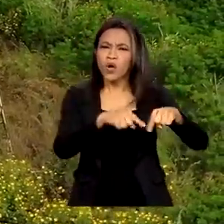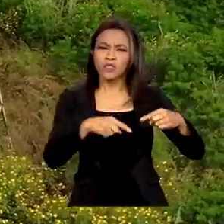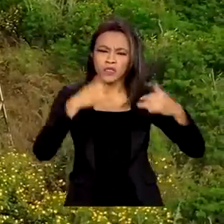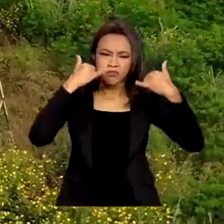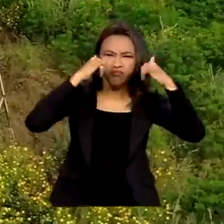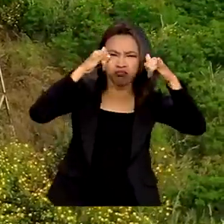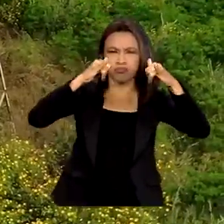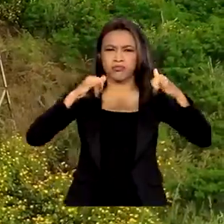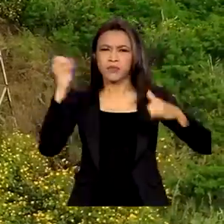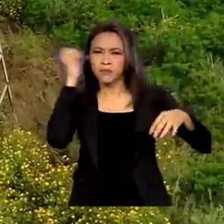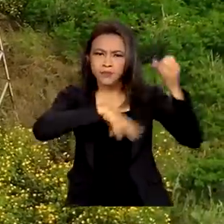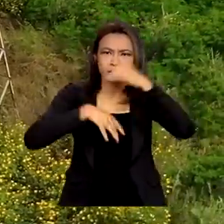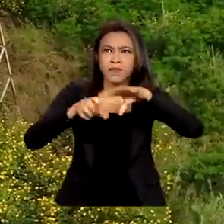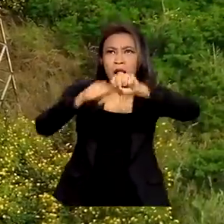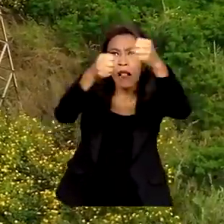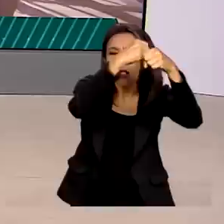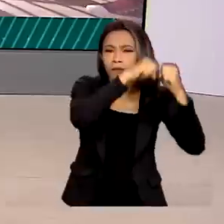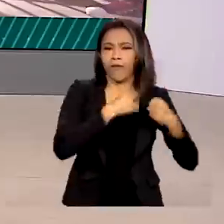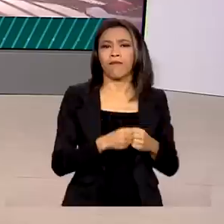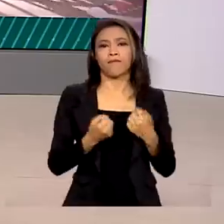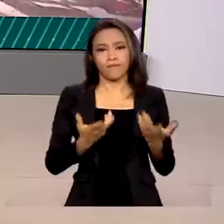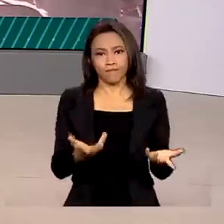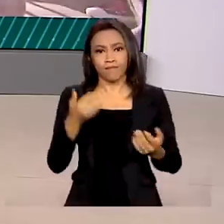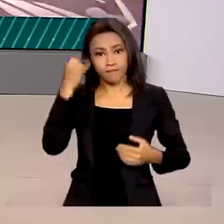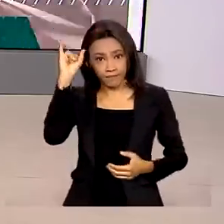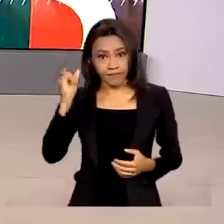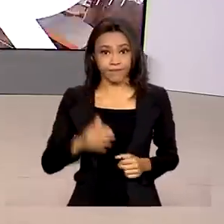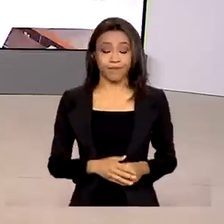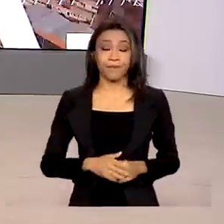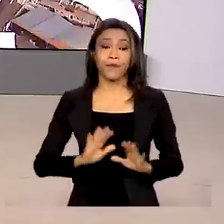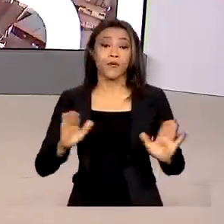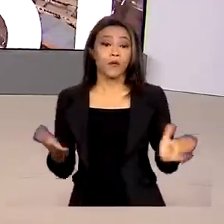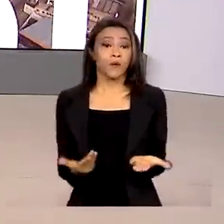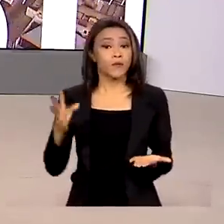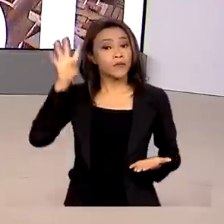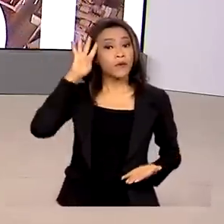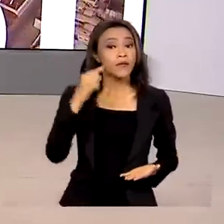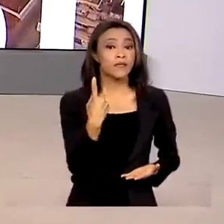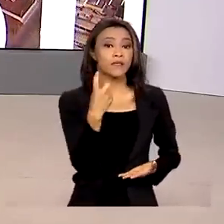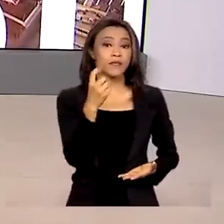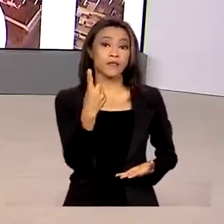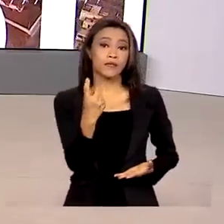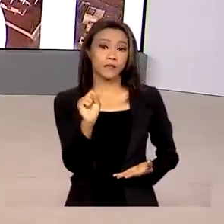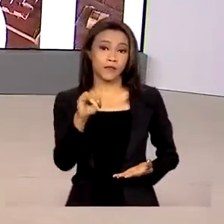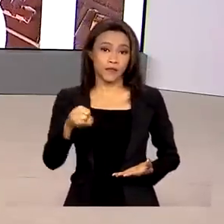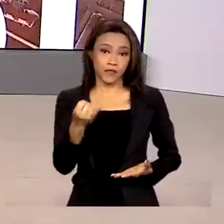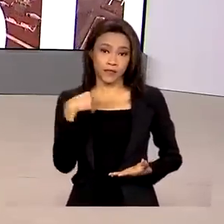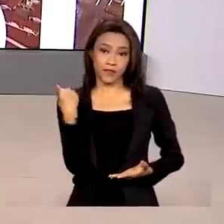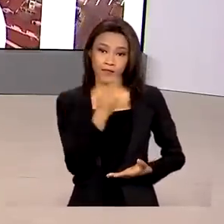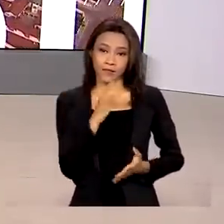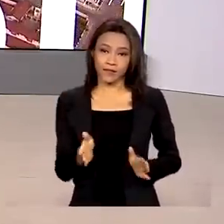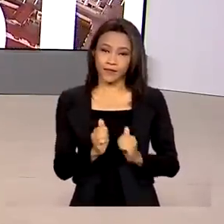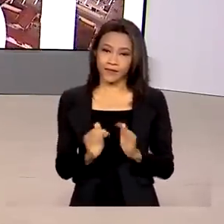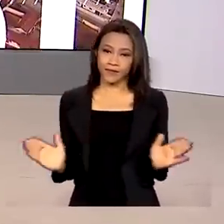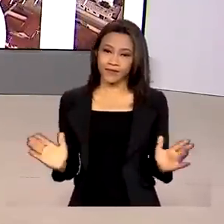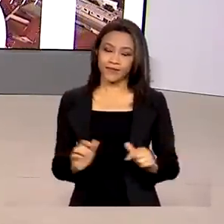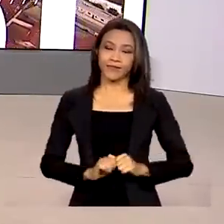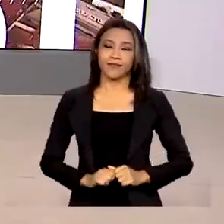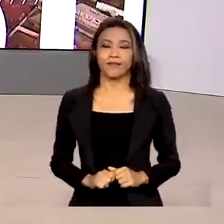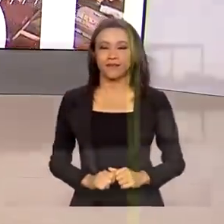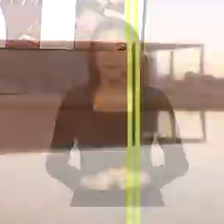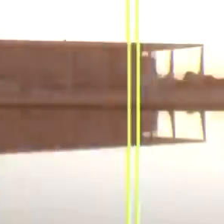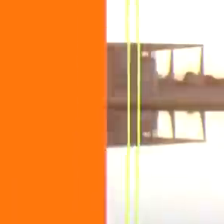as linhas de transmissão de energia elétrica. Quarta-feira, 18 de janeiro, o Brasil em Dia já está no ar.